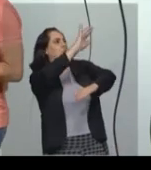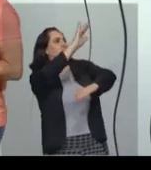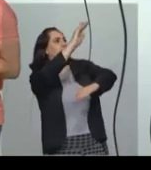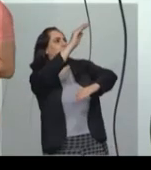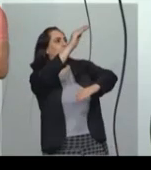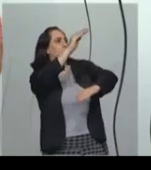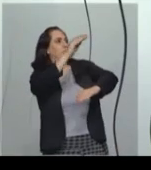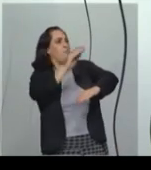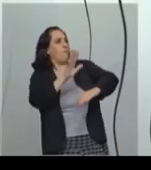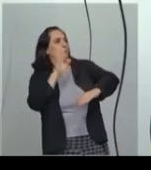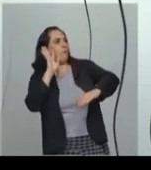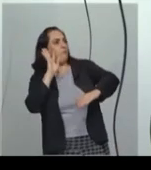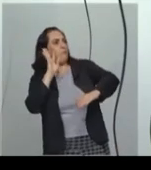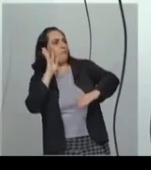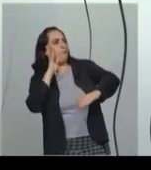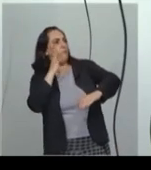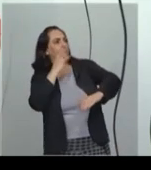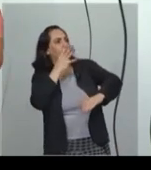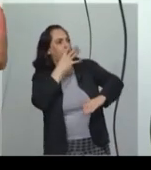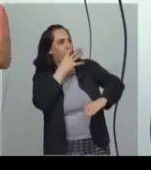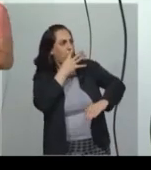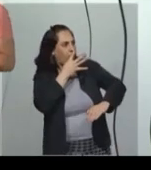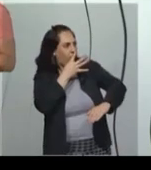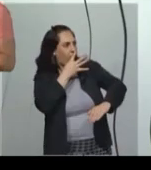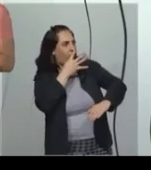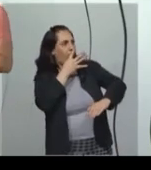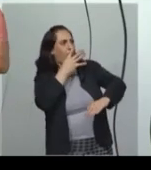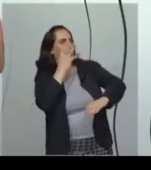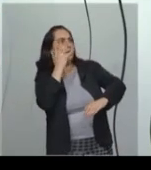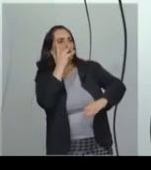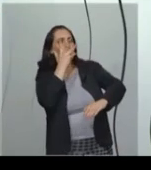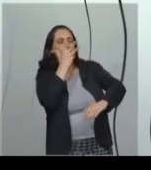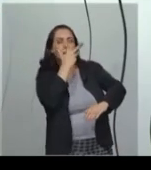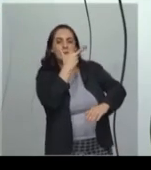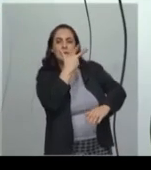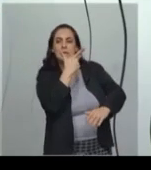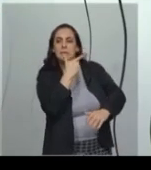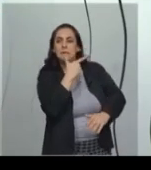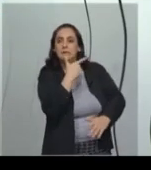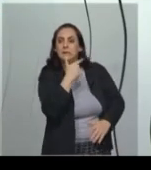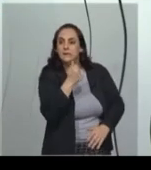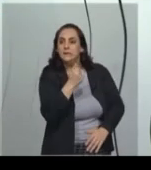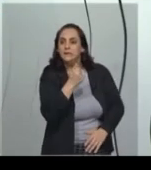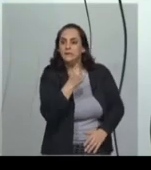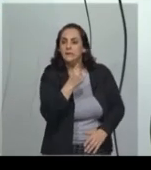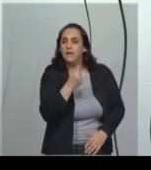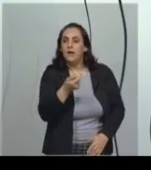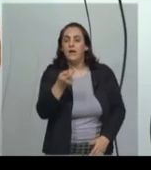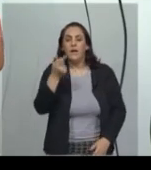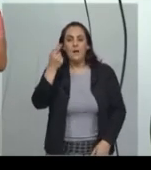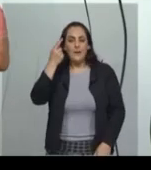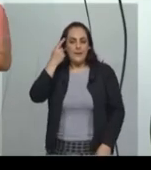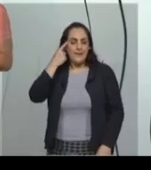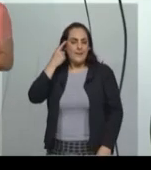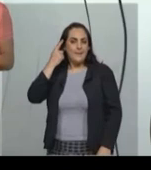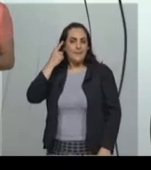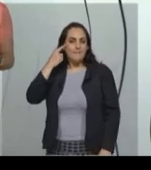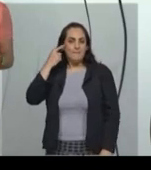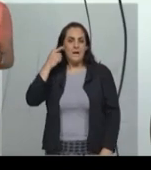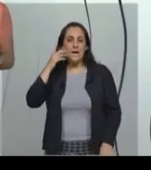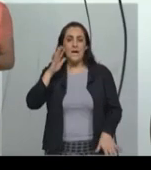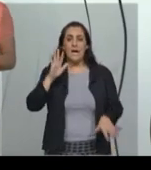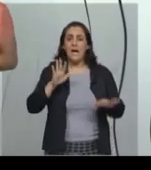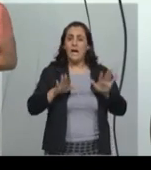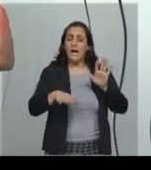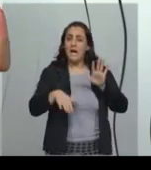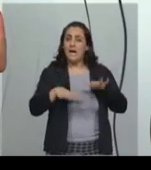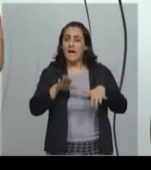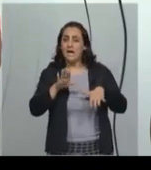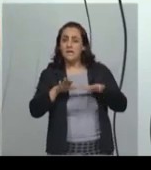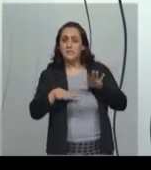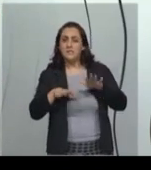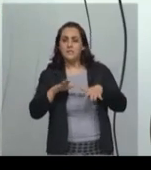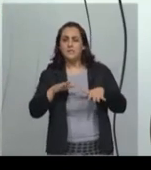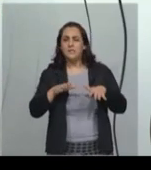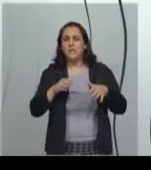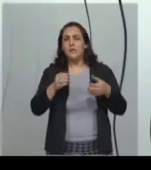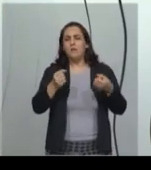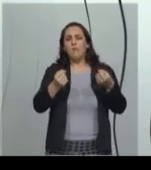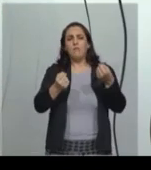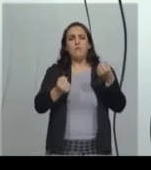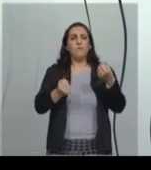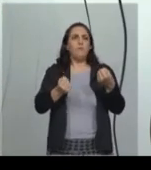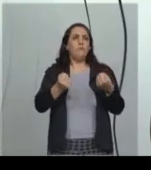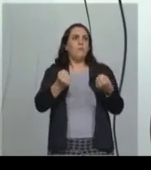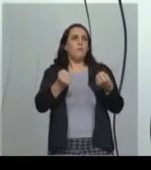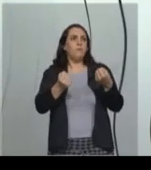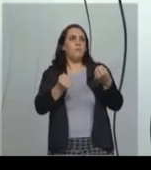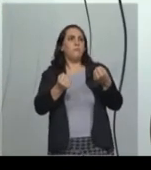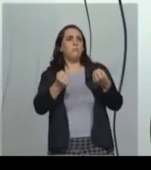é uma relação que eu tenho afetiva com a minha cidade, é sempre ver quando eu estou caminhando pela cidade, quando eu estou dirigindo pela cidade, quando eu